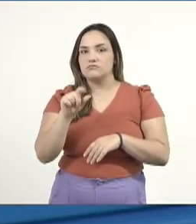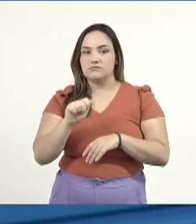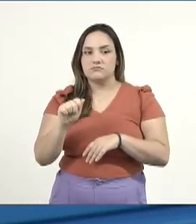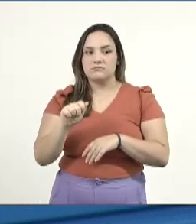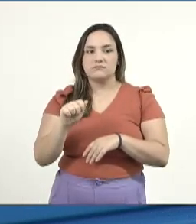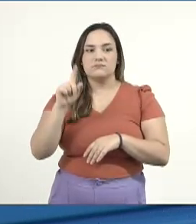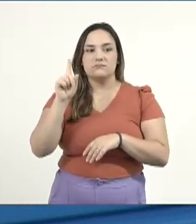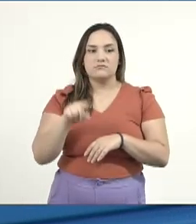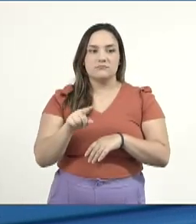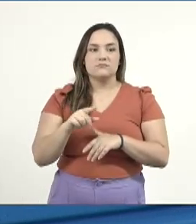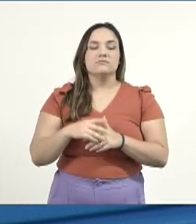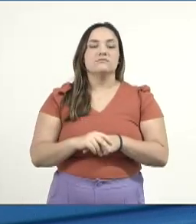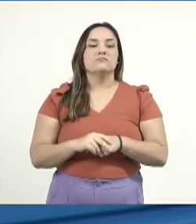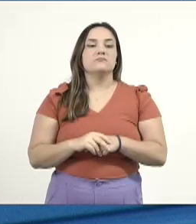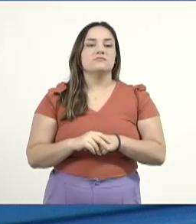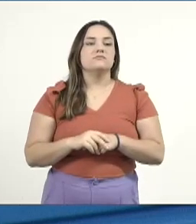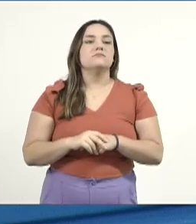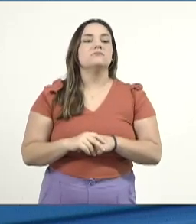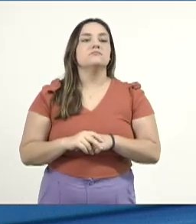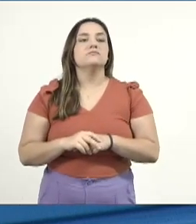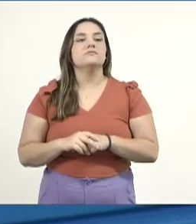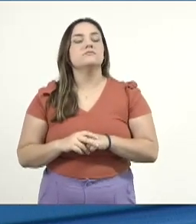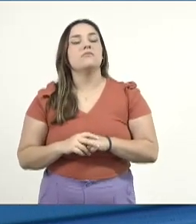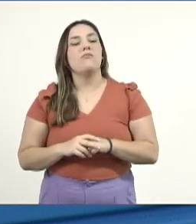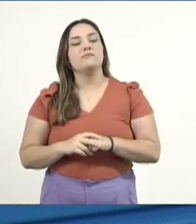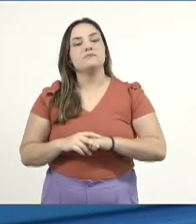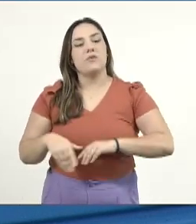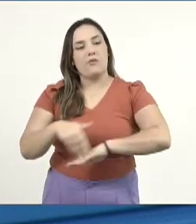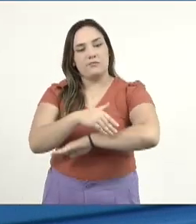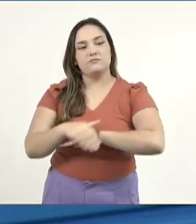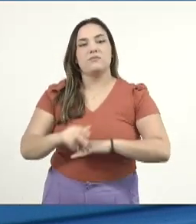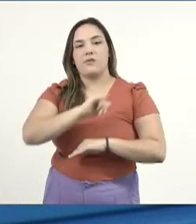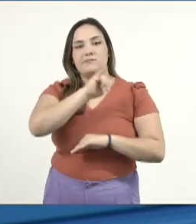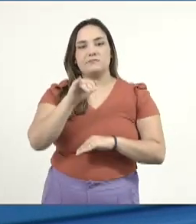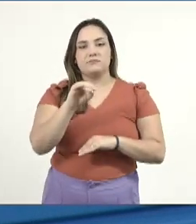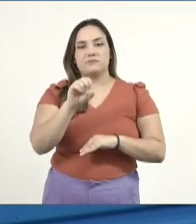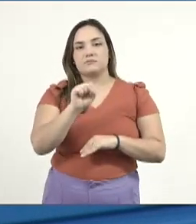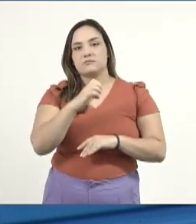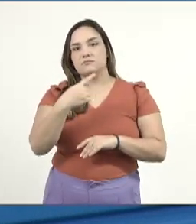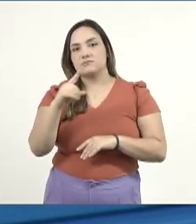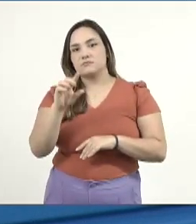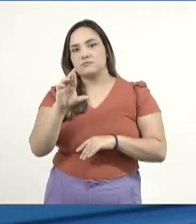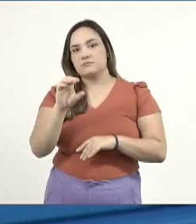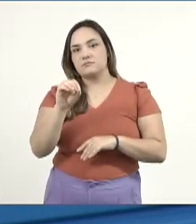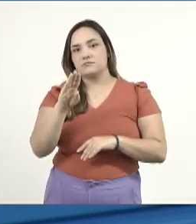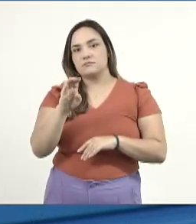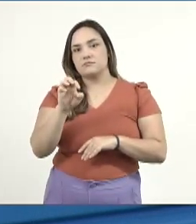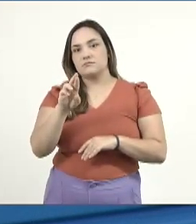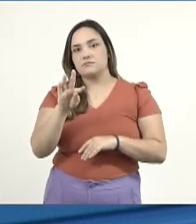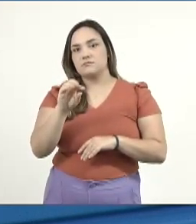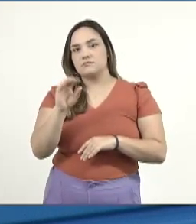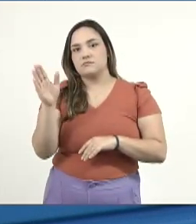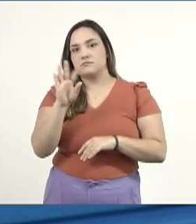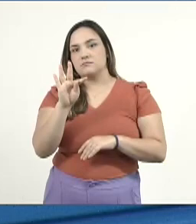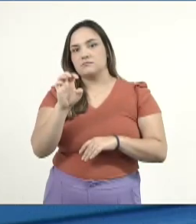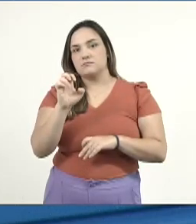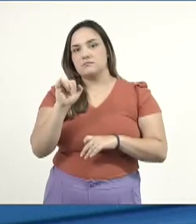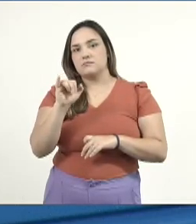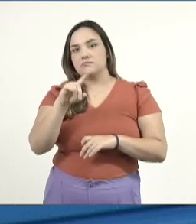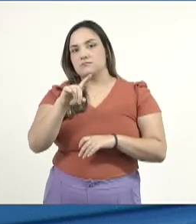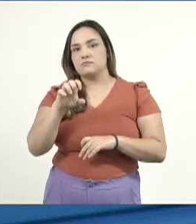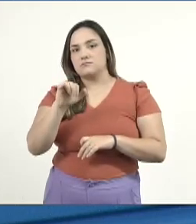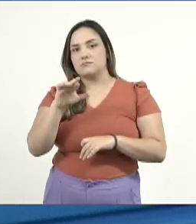das sinalizações na Avenida José Roberto Teixeira, em especial no cruzamento com a Rua Osório Nunes Siqueira,